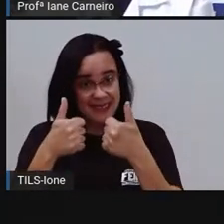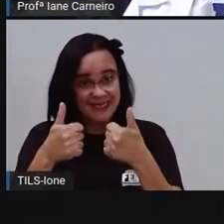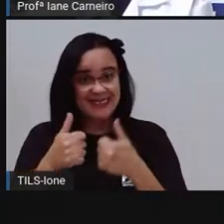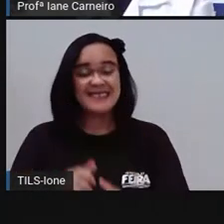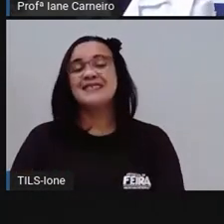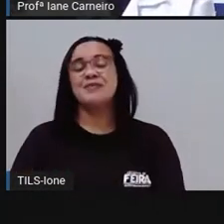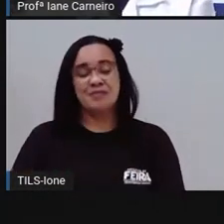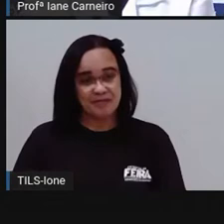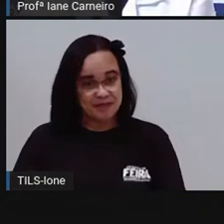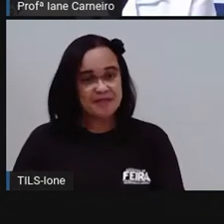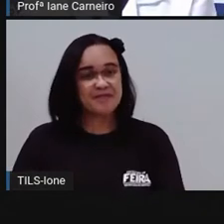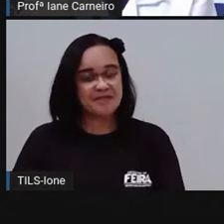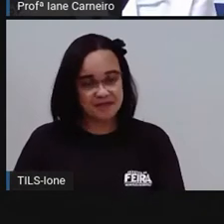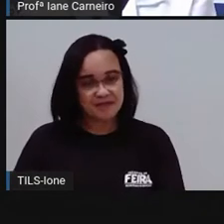novo.